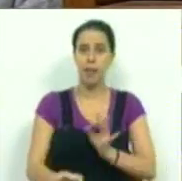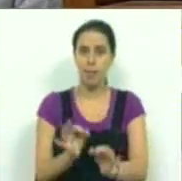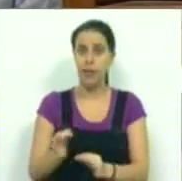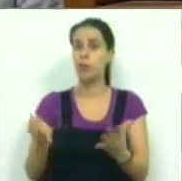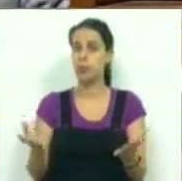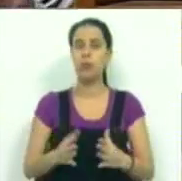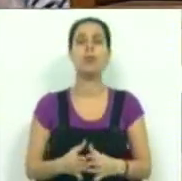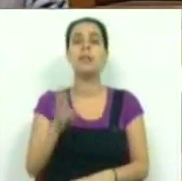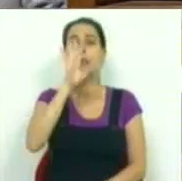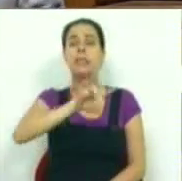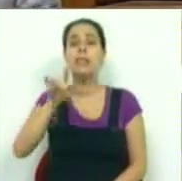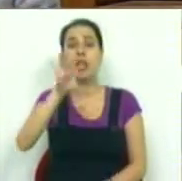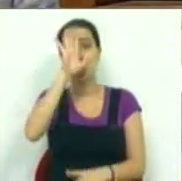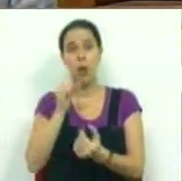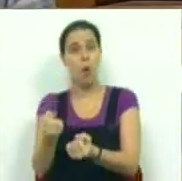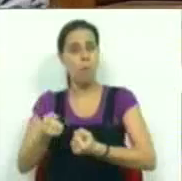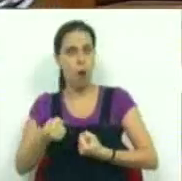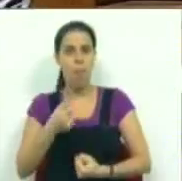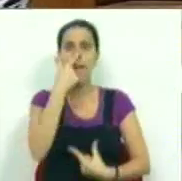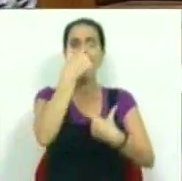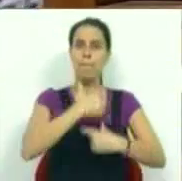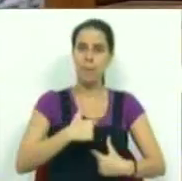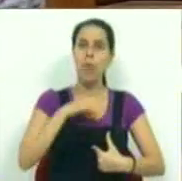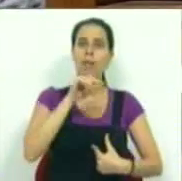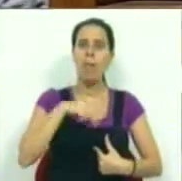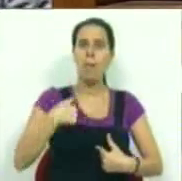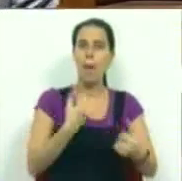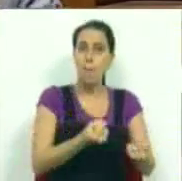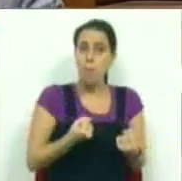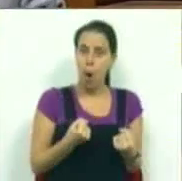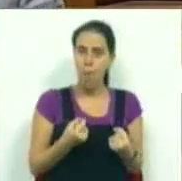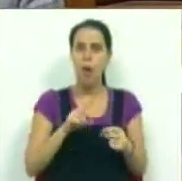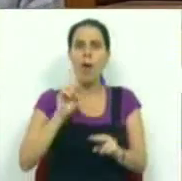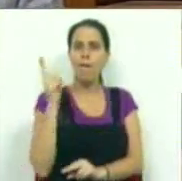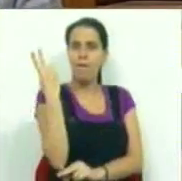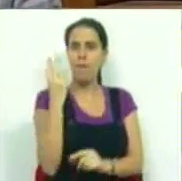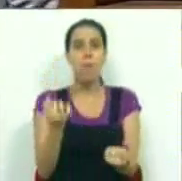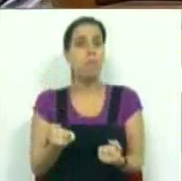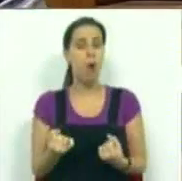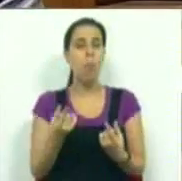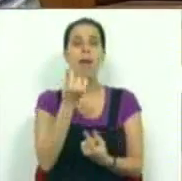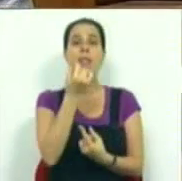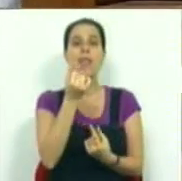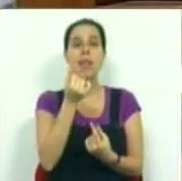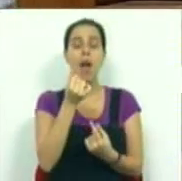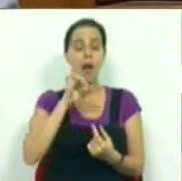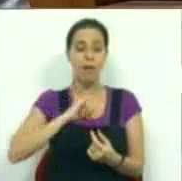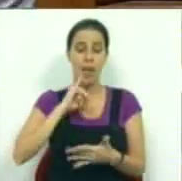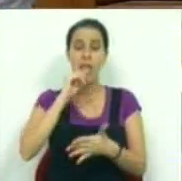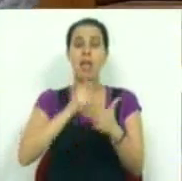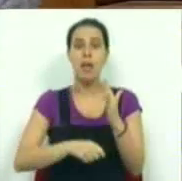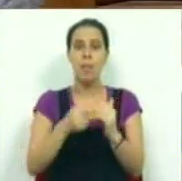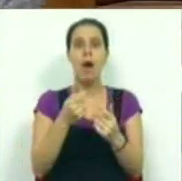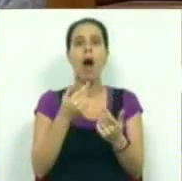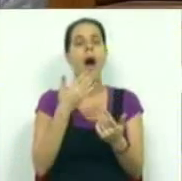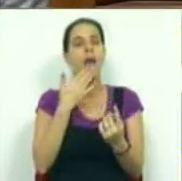Se o Estado poupar, o cidadão também poupa. E poupa duplamente, porque vê o dinheiro dos seus impostos